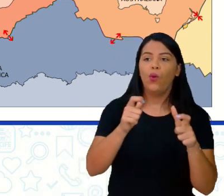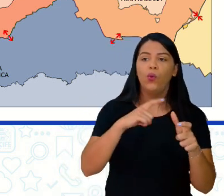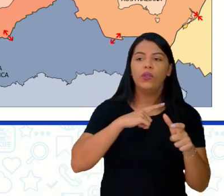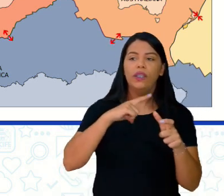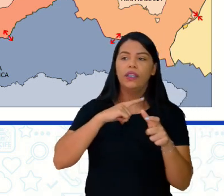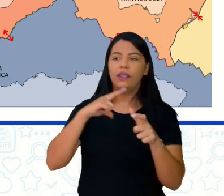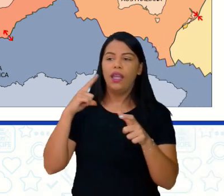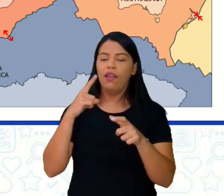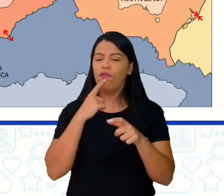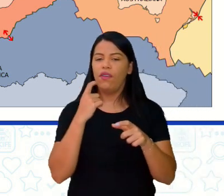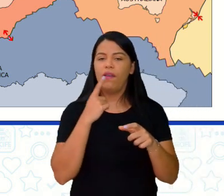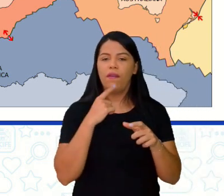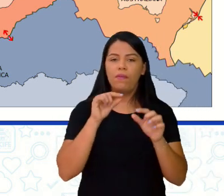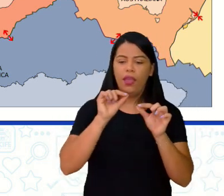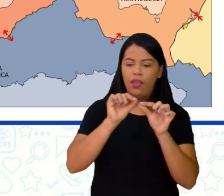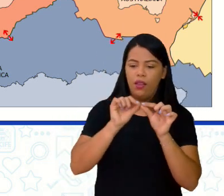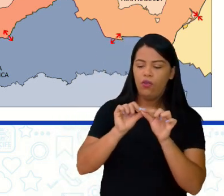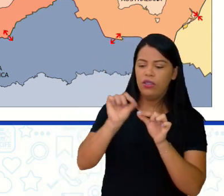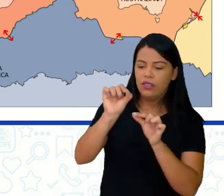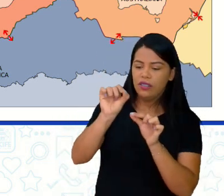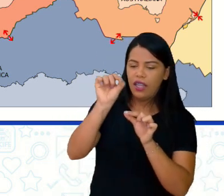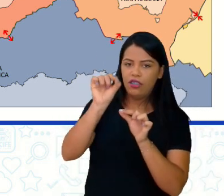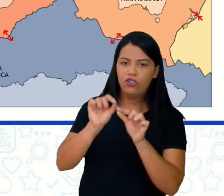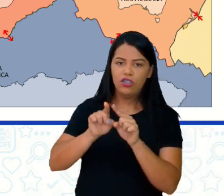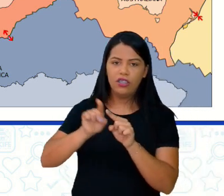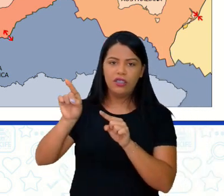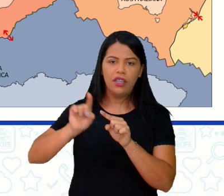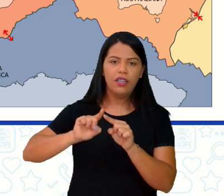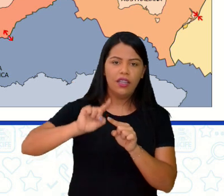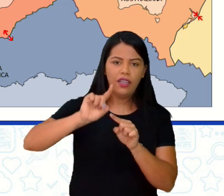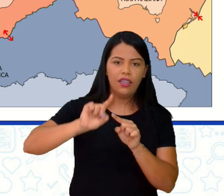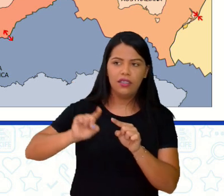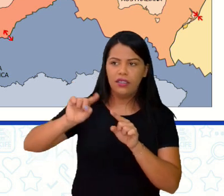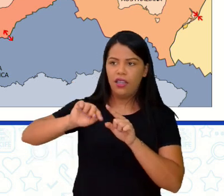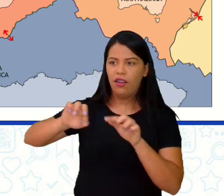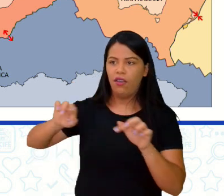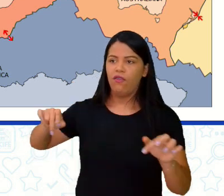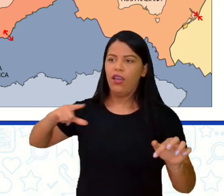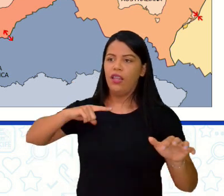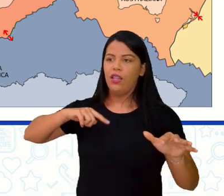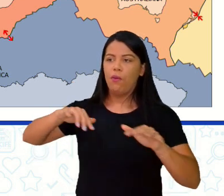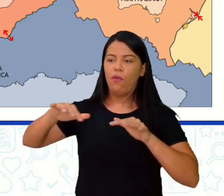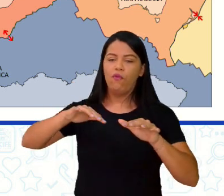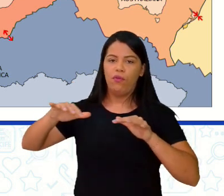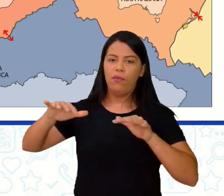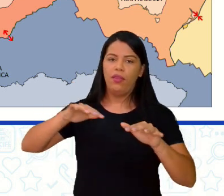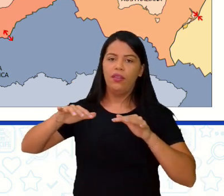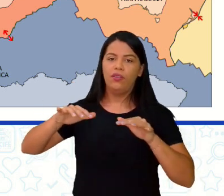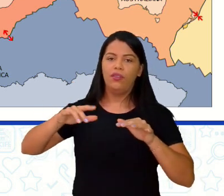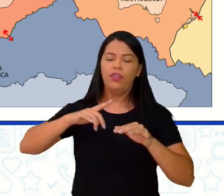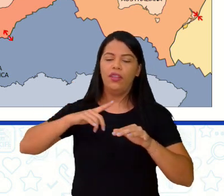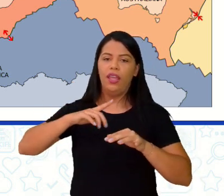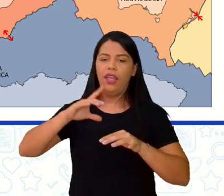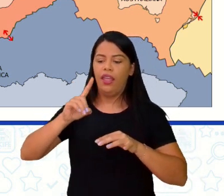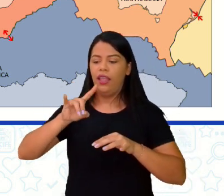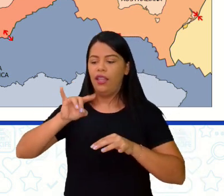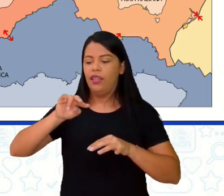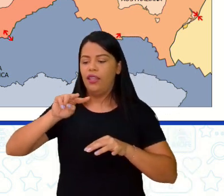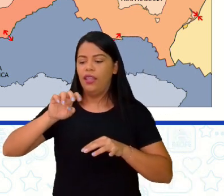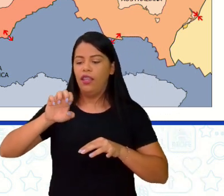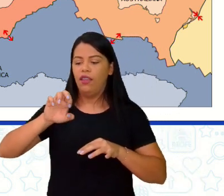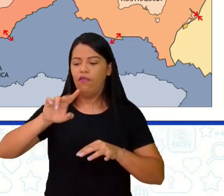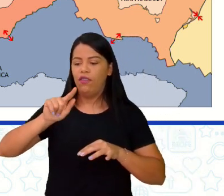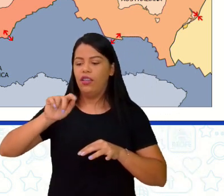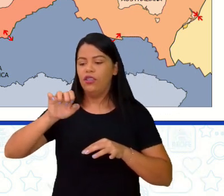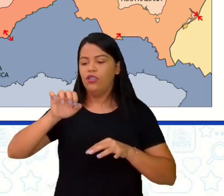afastando da outra, é que essas placas estão o quê? Em movimentos que a gente chama de divergentes. Quando tem as setinhas,